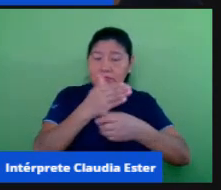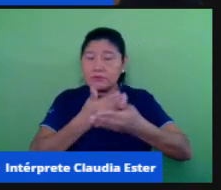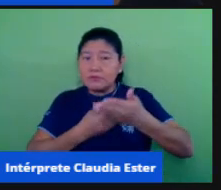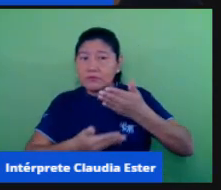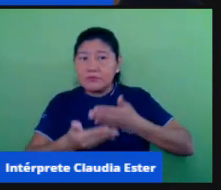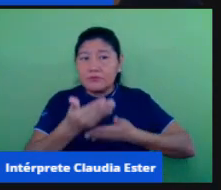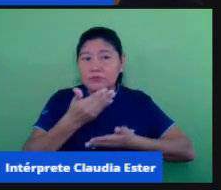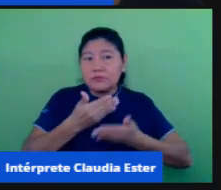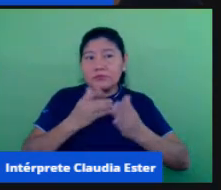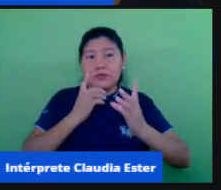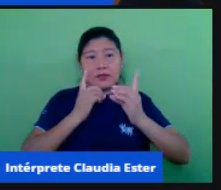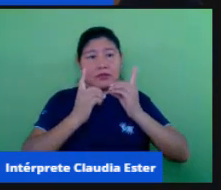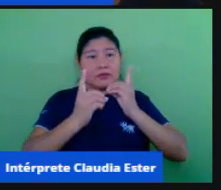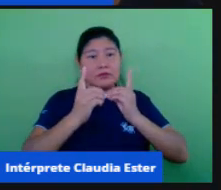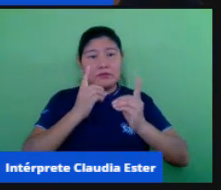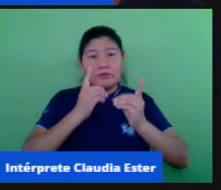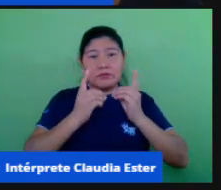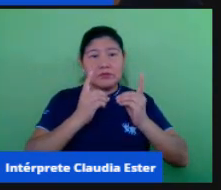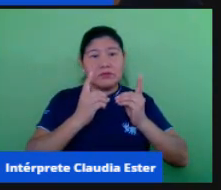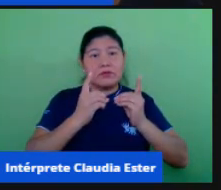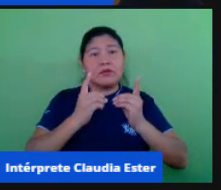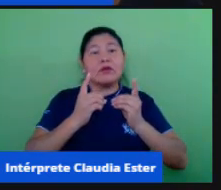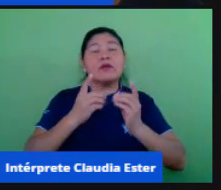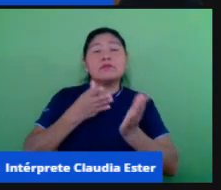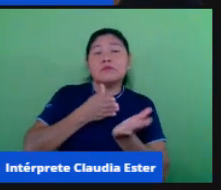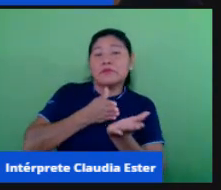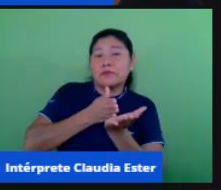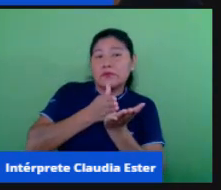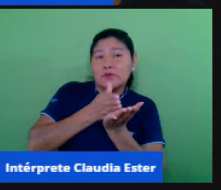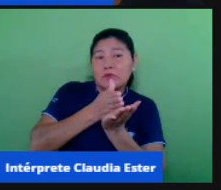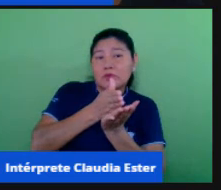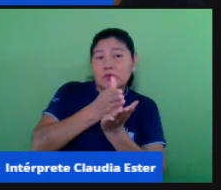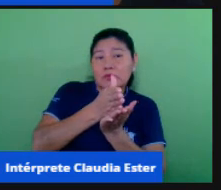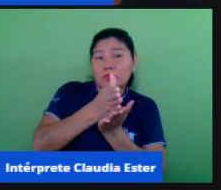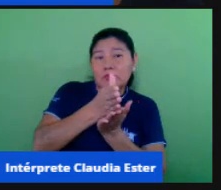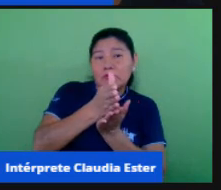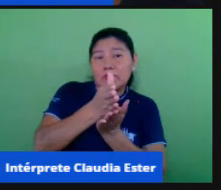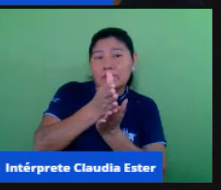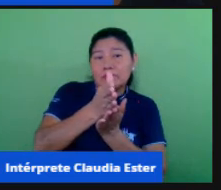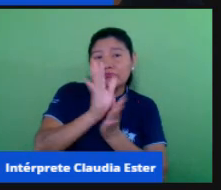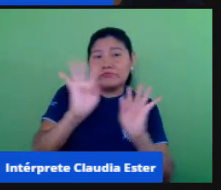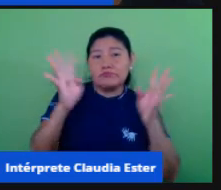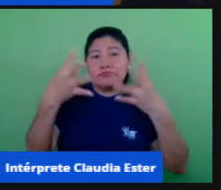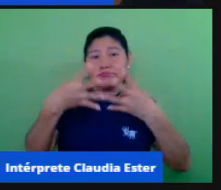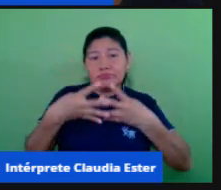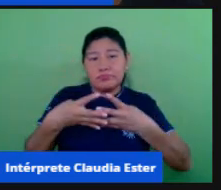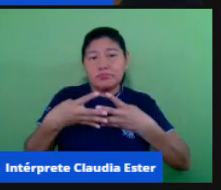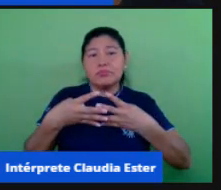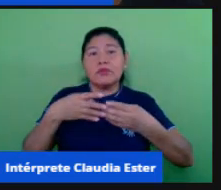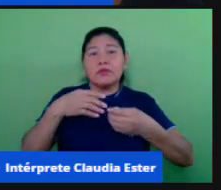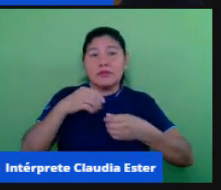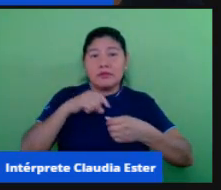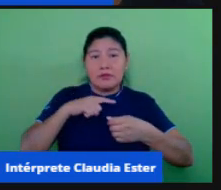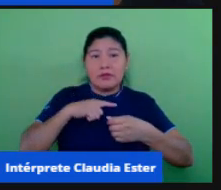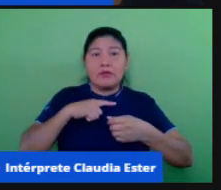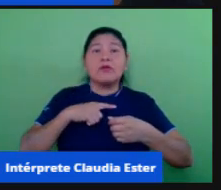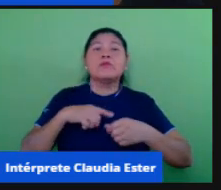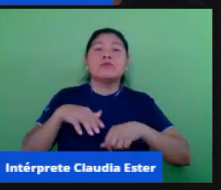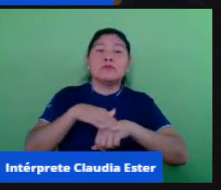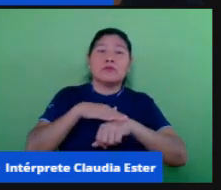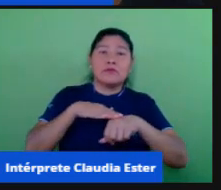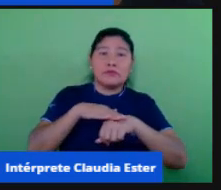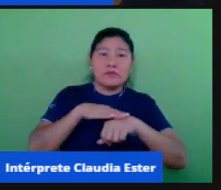de maneira transversal, eu diria de maneira interdisciplinar e transversal, o diálogo com o